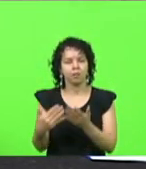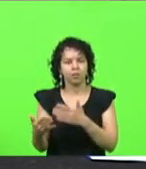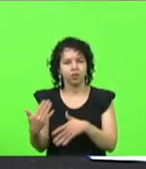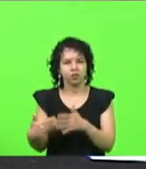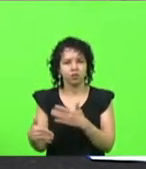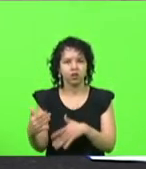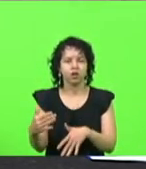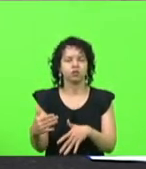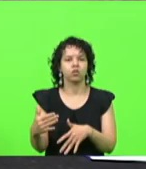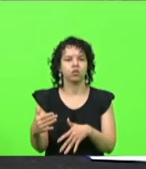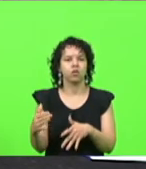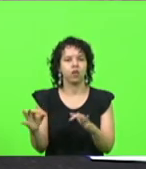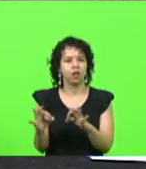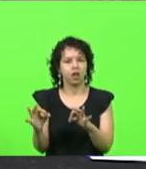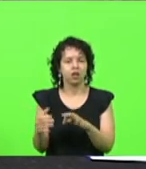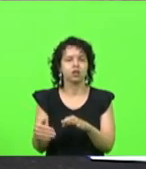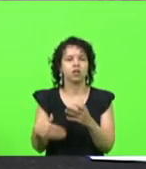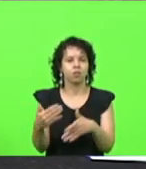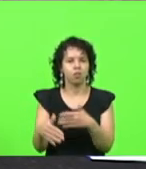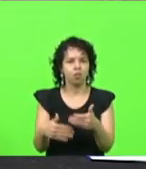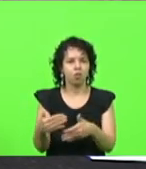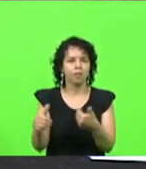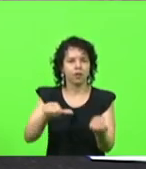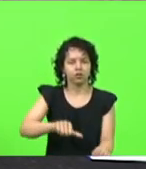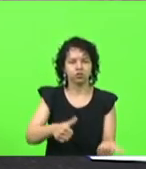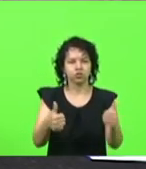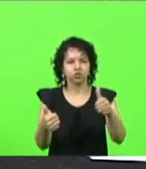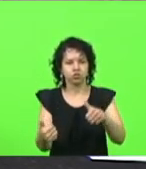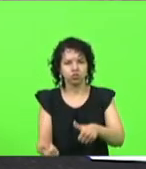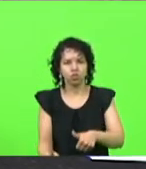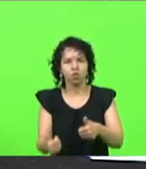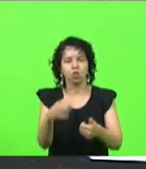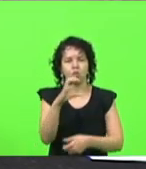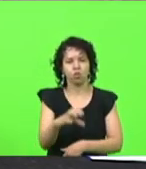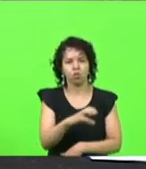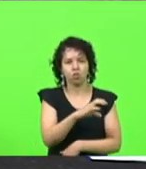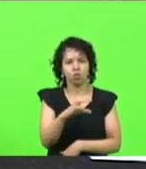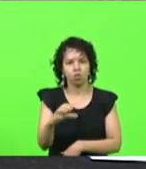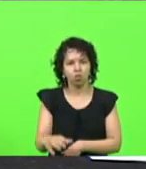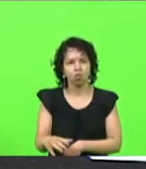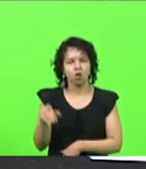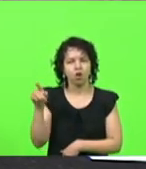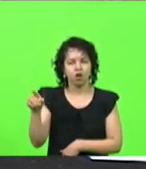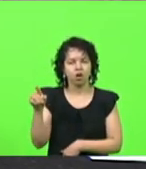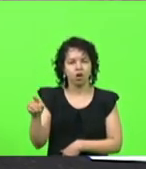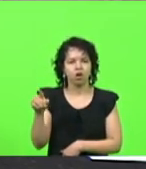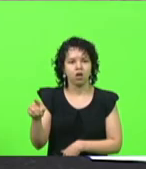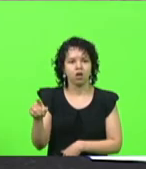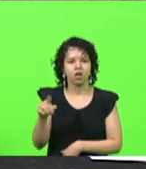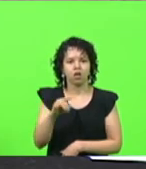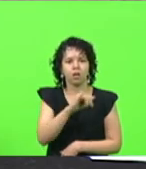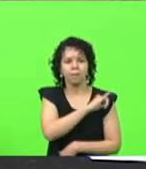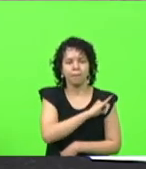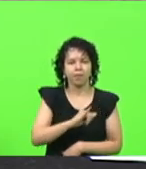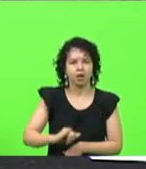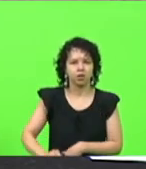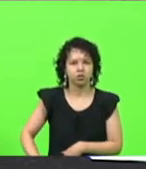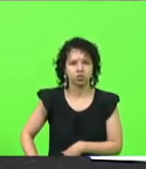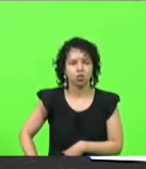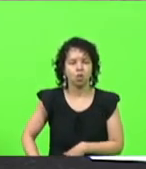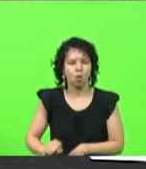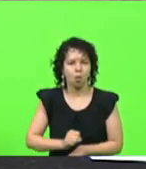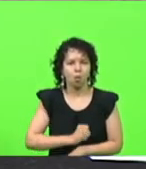deixou o imperador Massimiano bastante raivoso, e mandaram